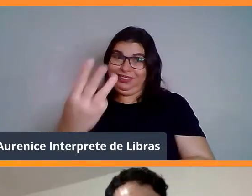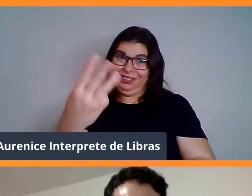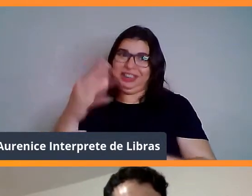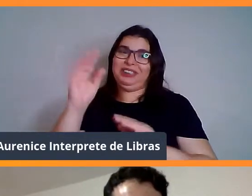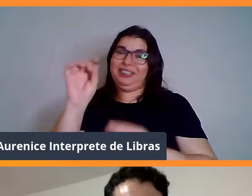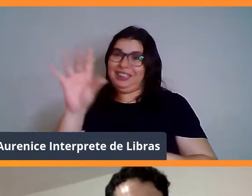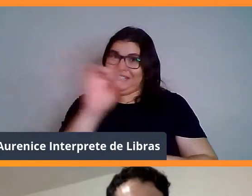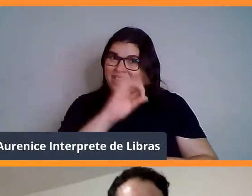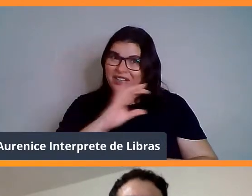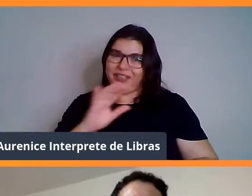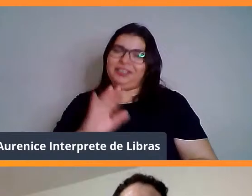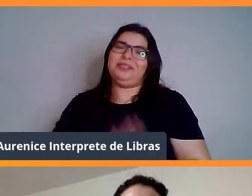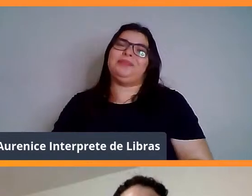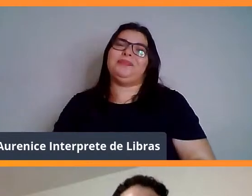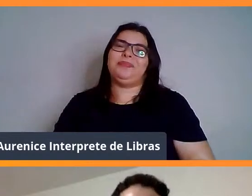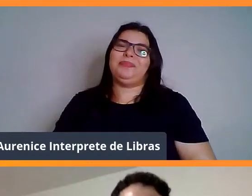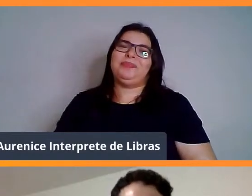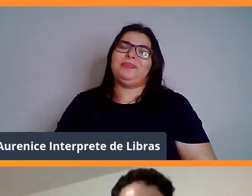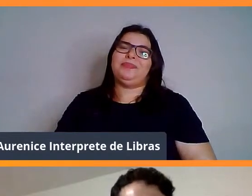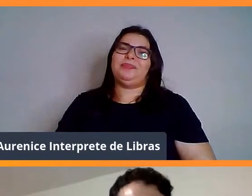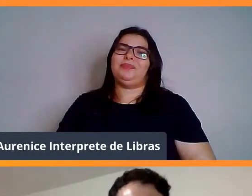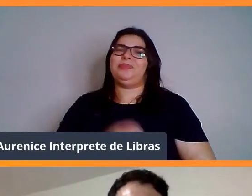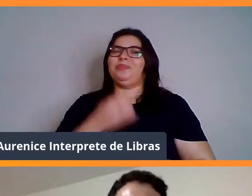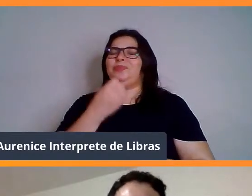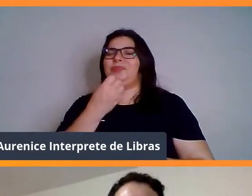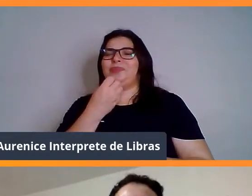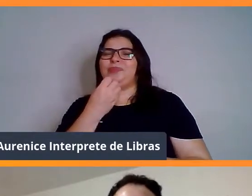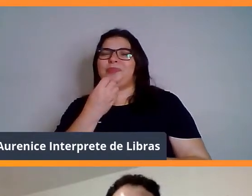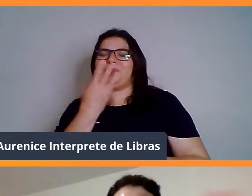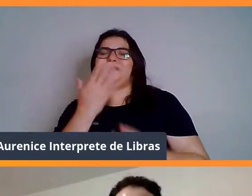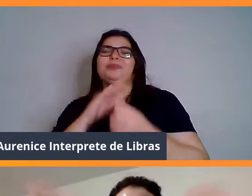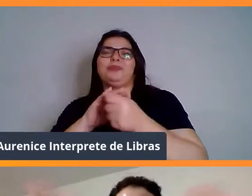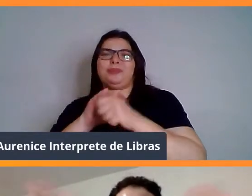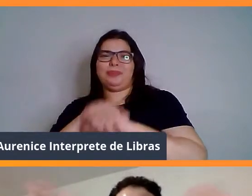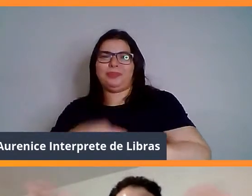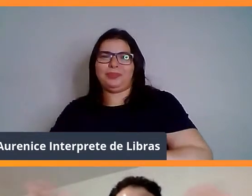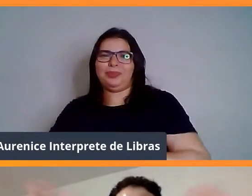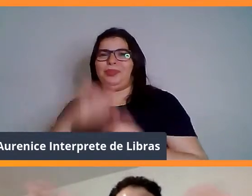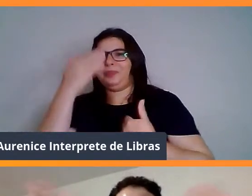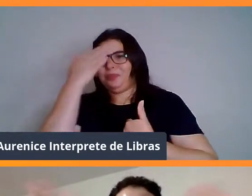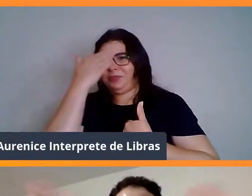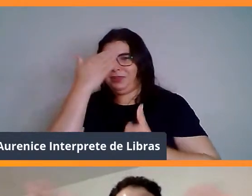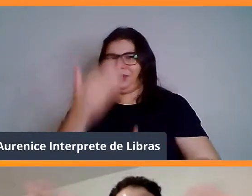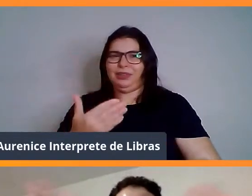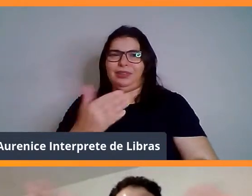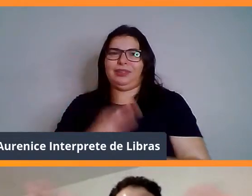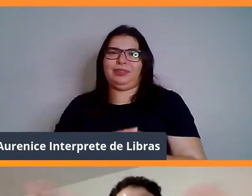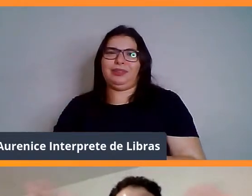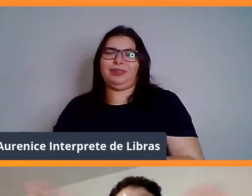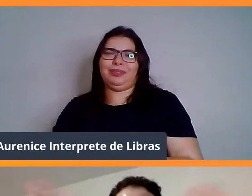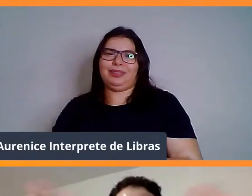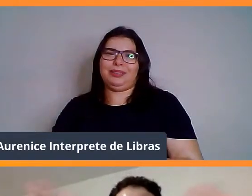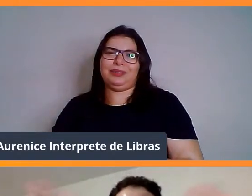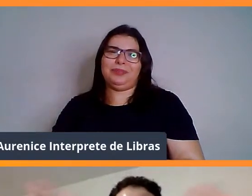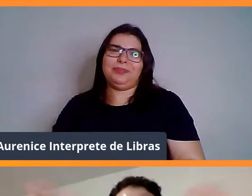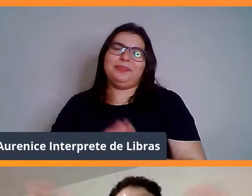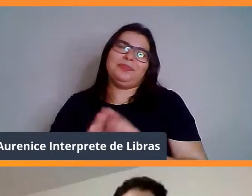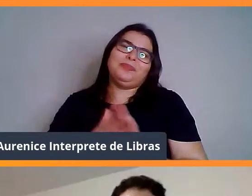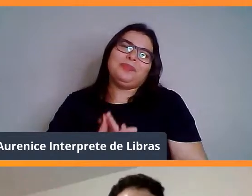Santo, então eu sou feita. Boa noite, pessoal. Obrigada, Marcelo querido, muito obrigada.